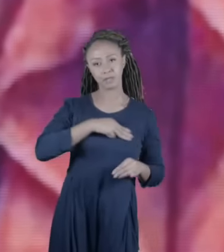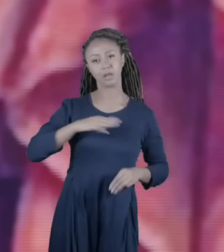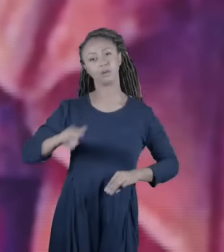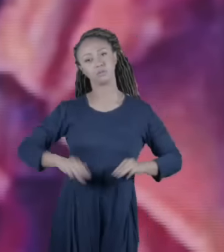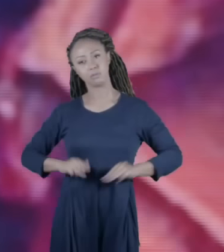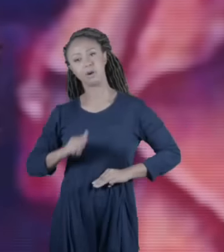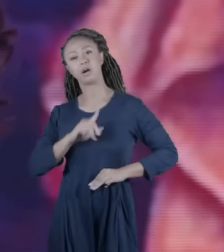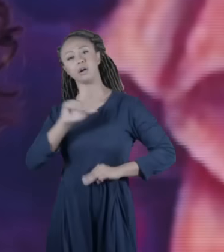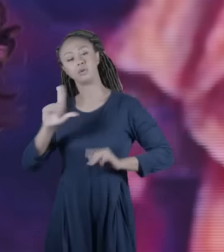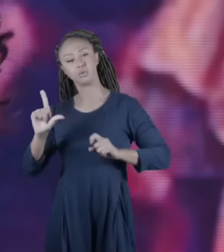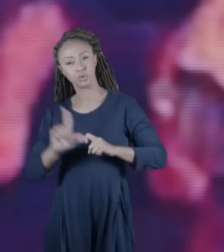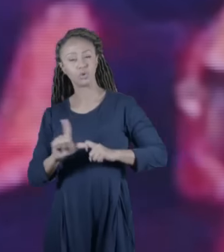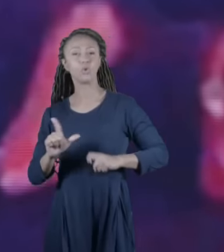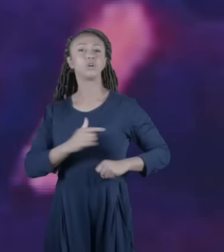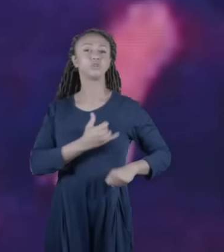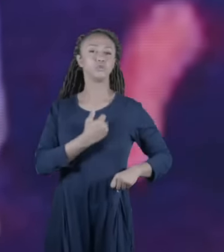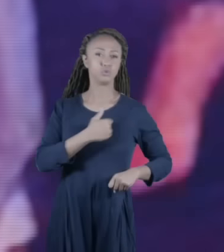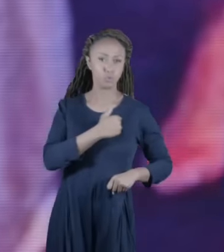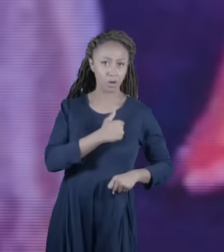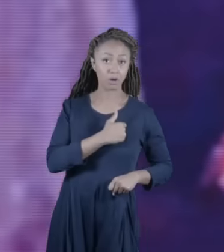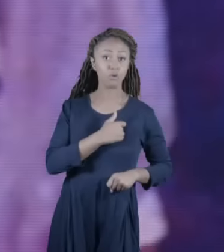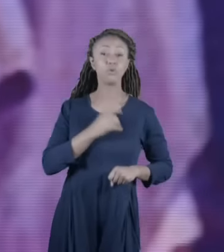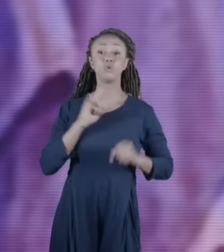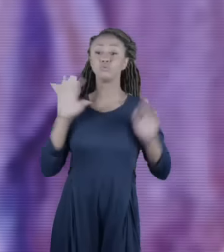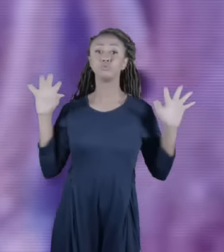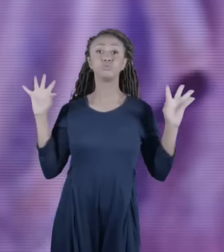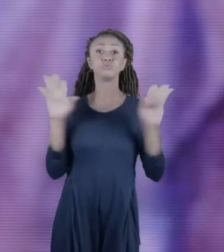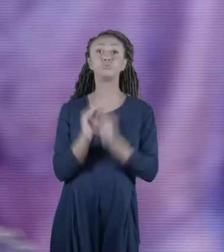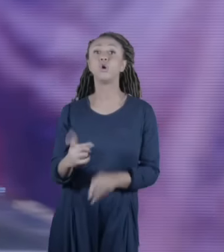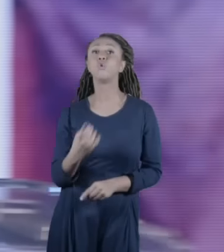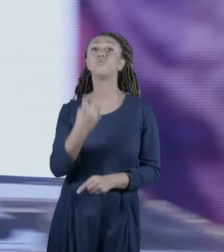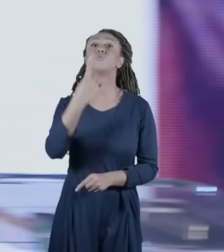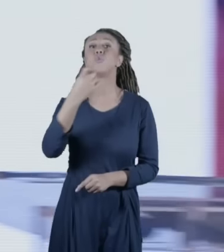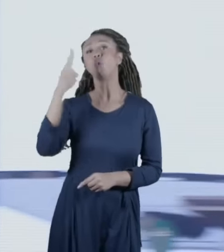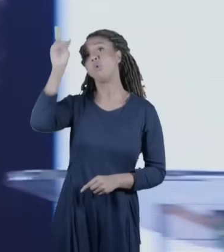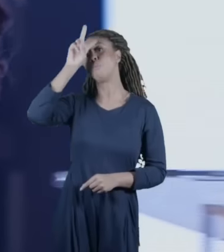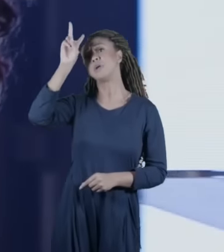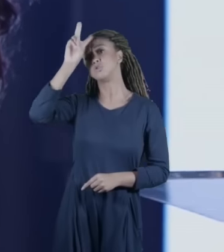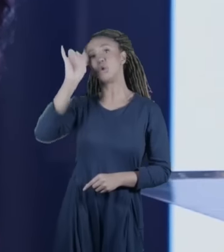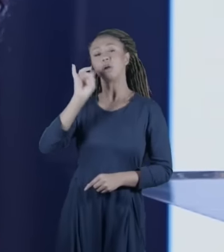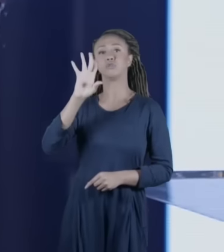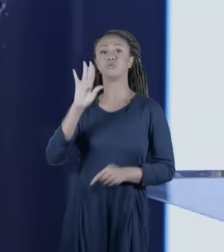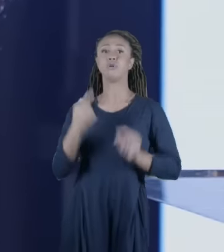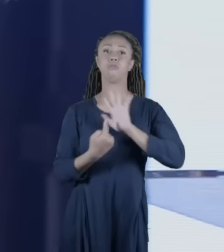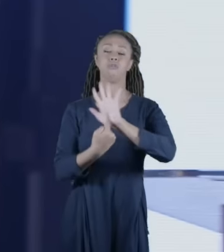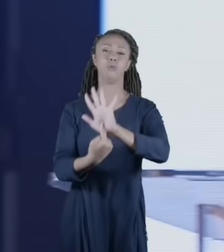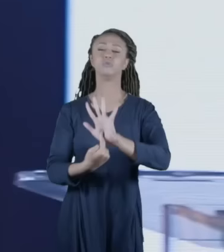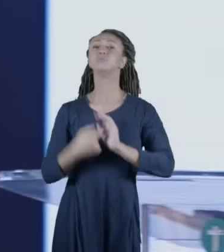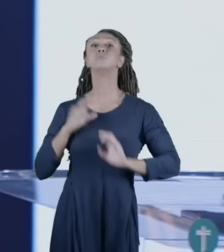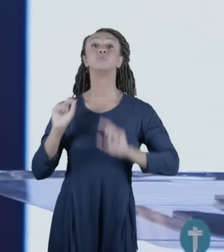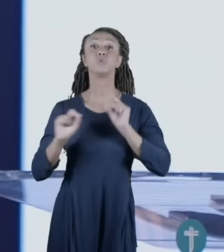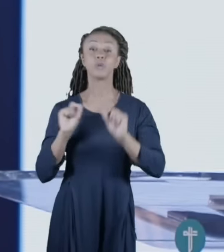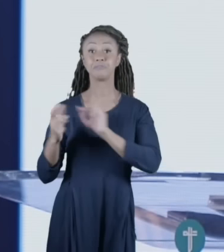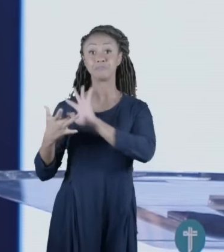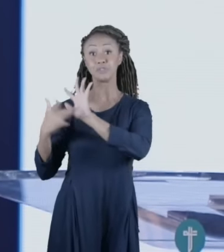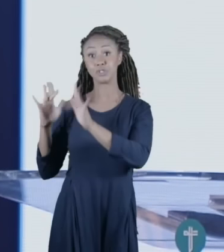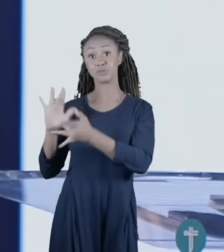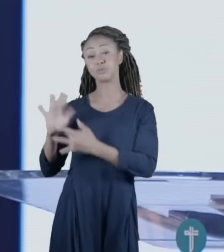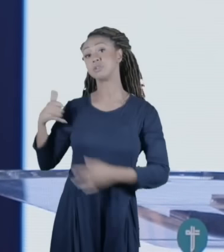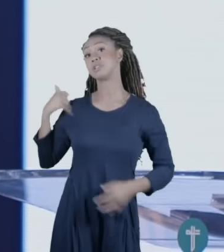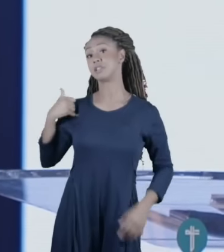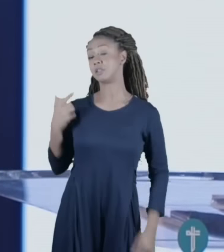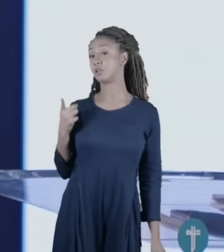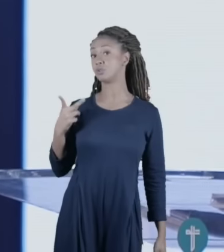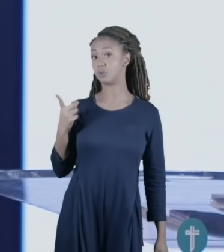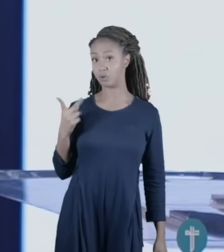de Jesus eles decidem contar só uma história que é Jesus com 12 anos